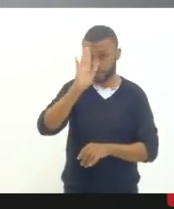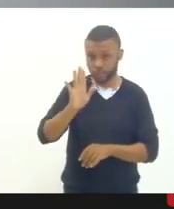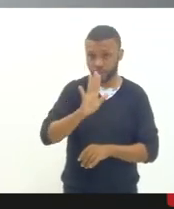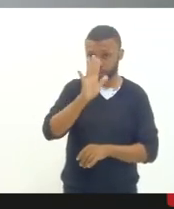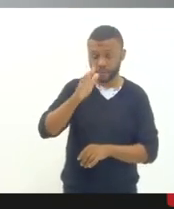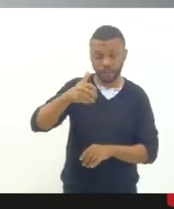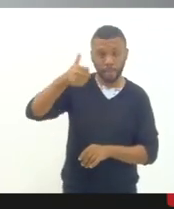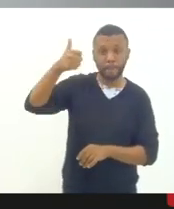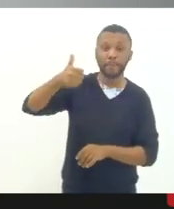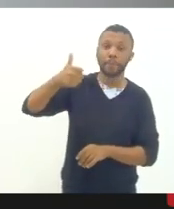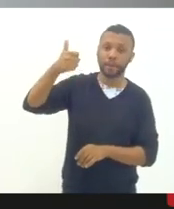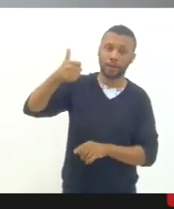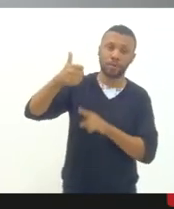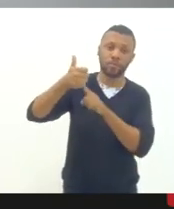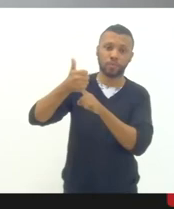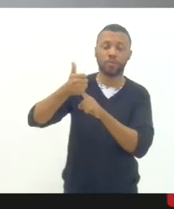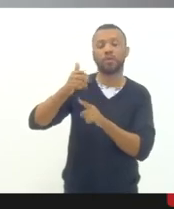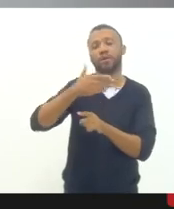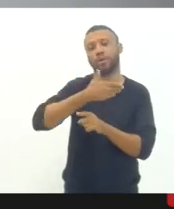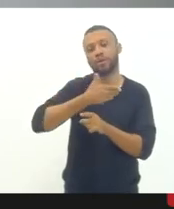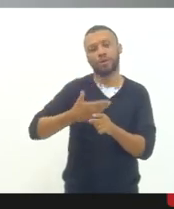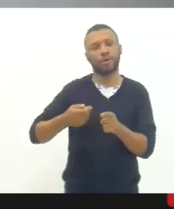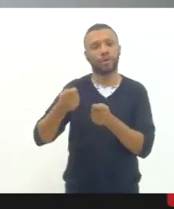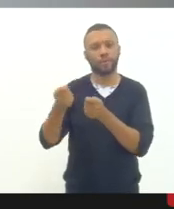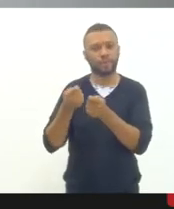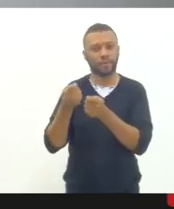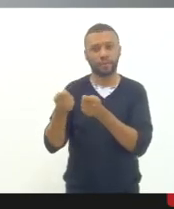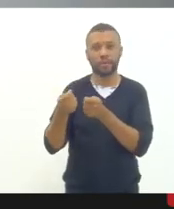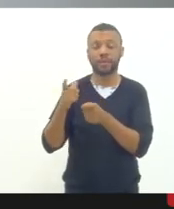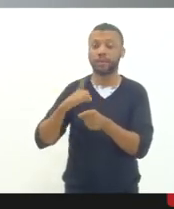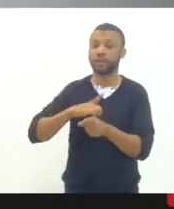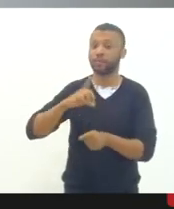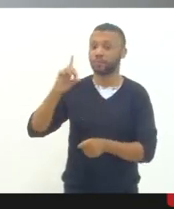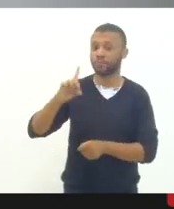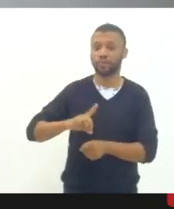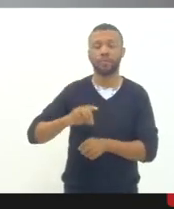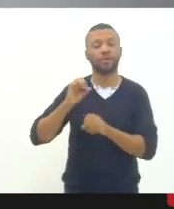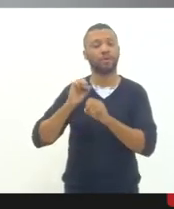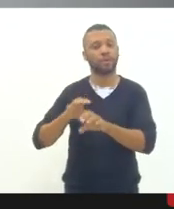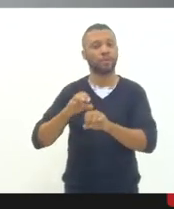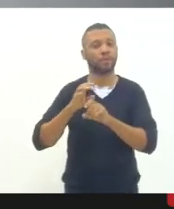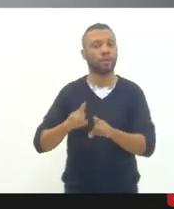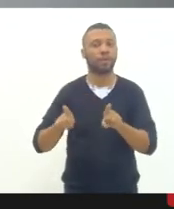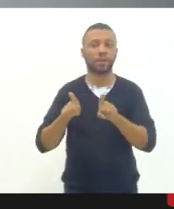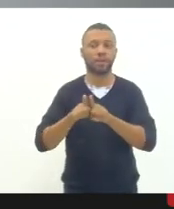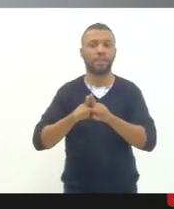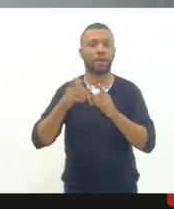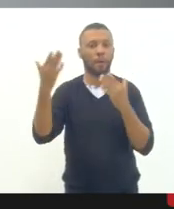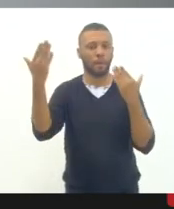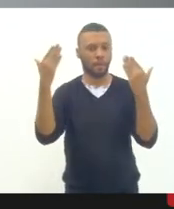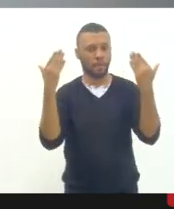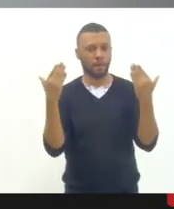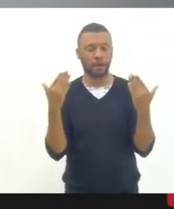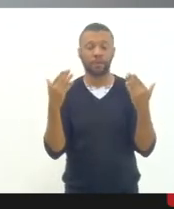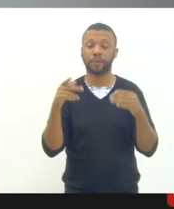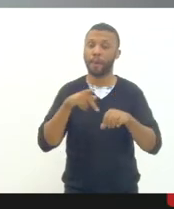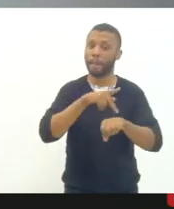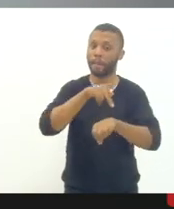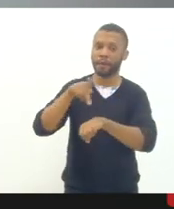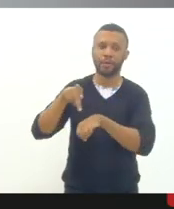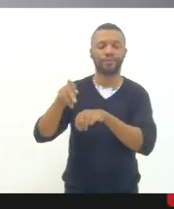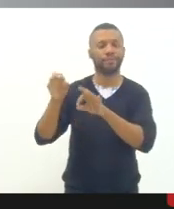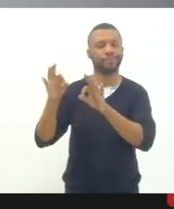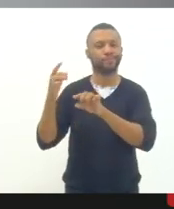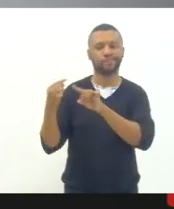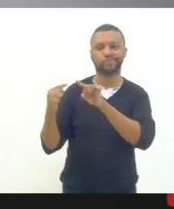em primeiro lugar em governança do direito à educação inclusive quando comparado a outros países muito desenvolvidos